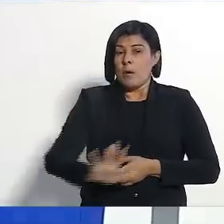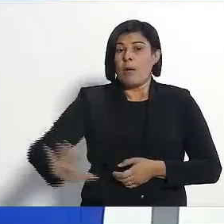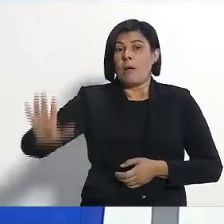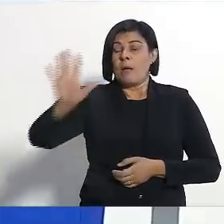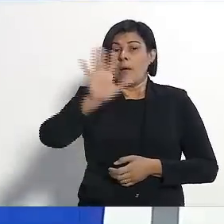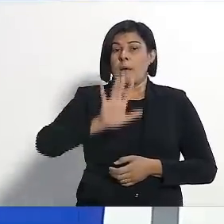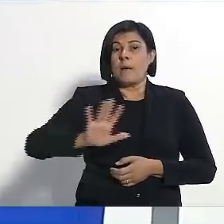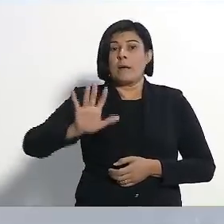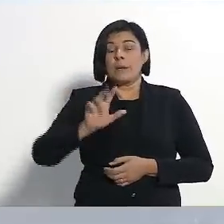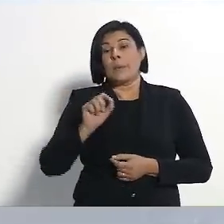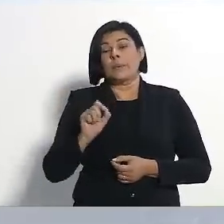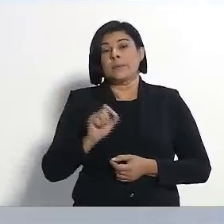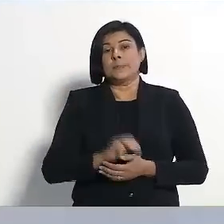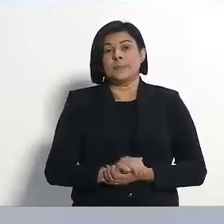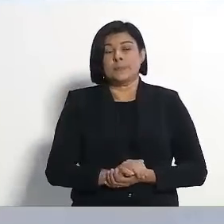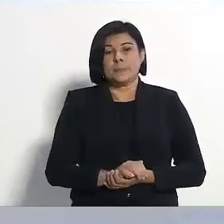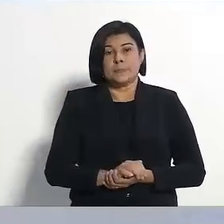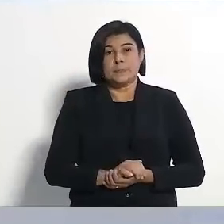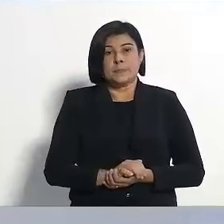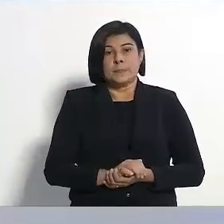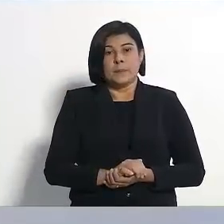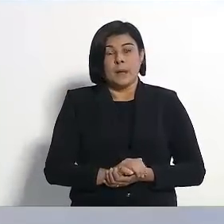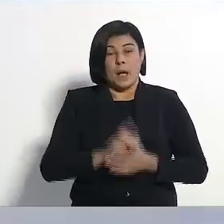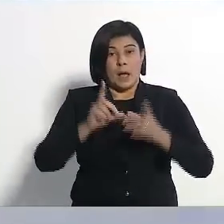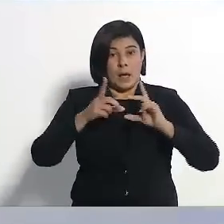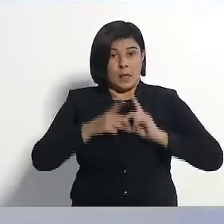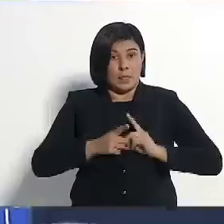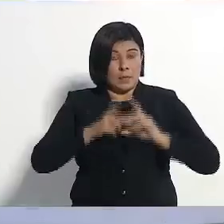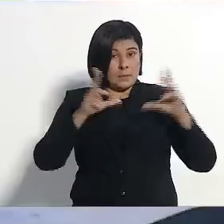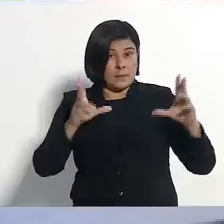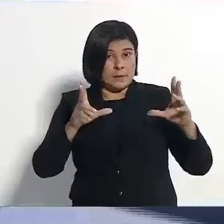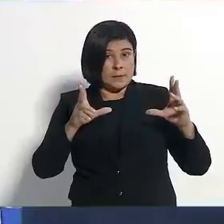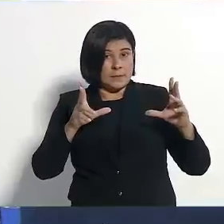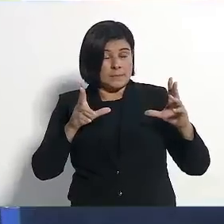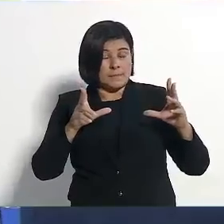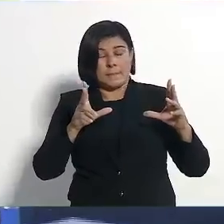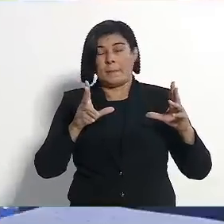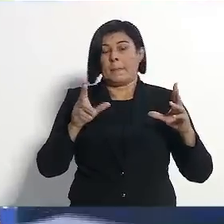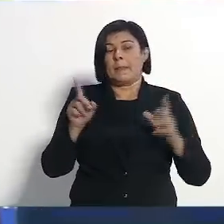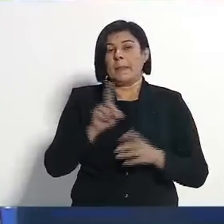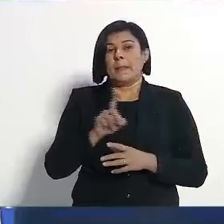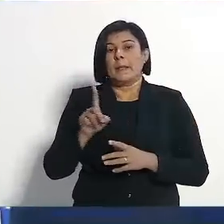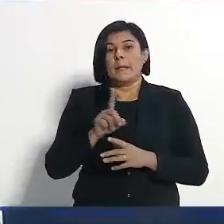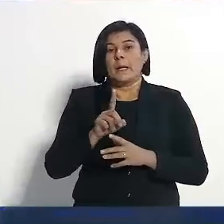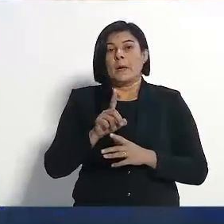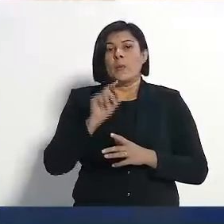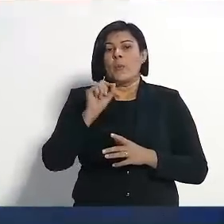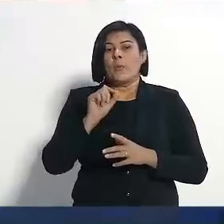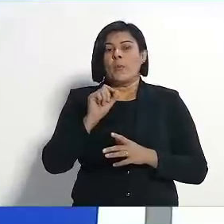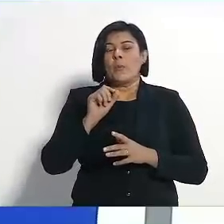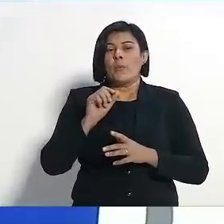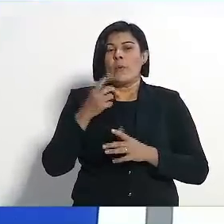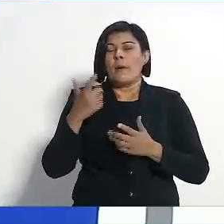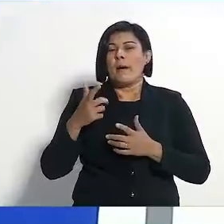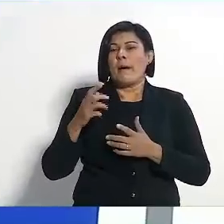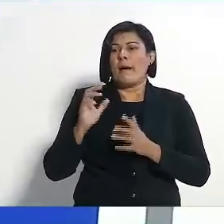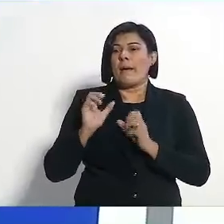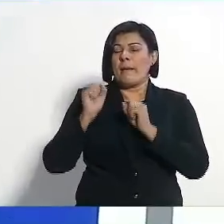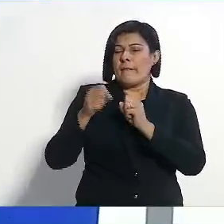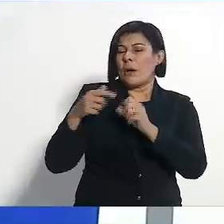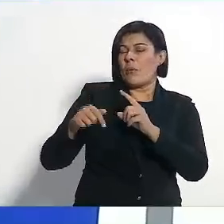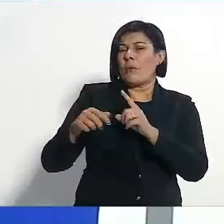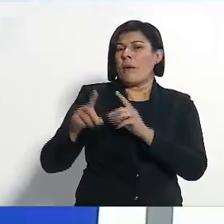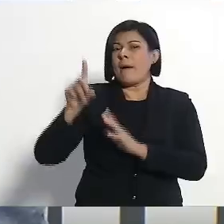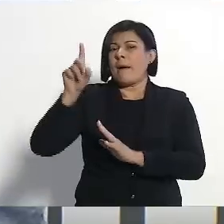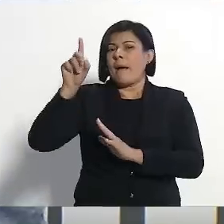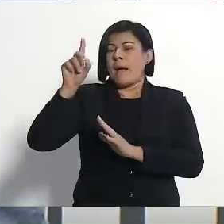que não seria da democracia. Você defende, são os empresários, você defende